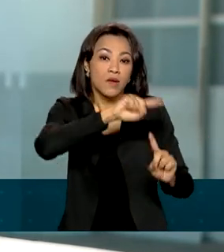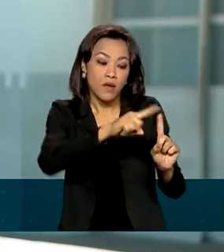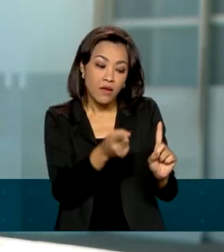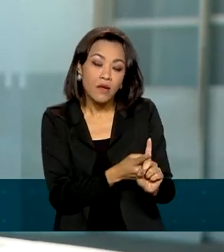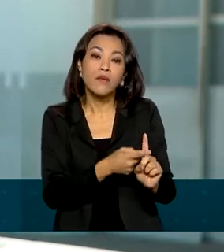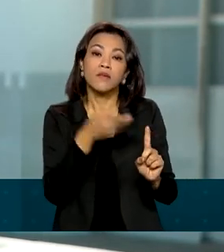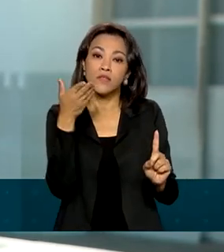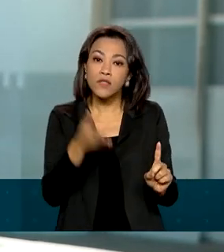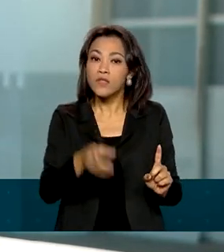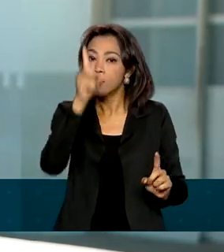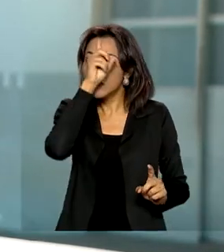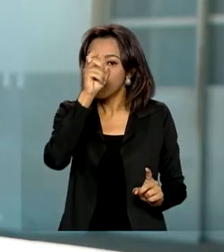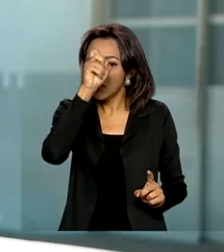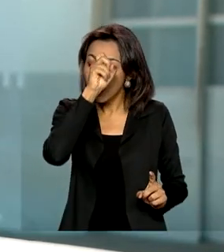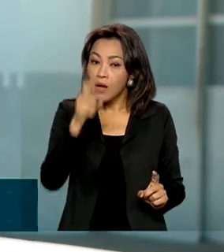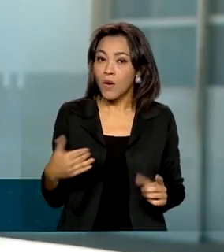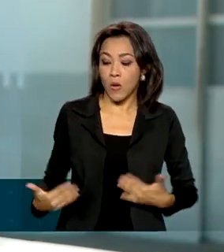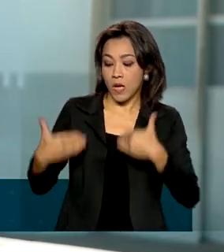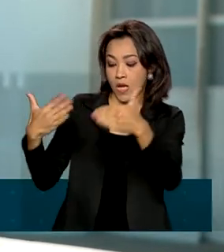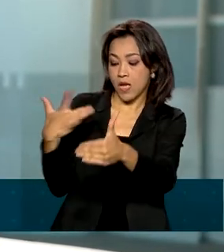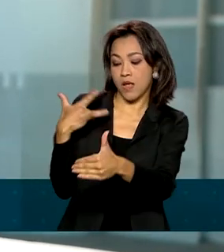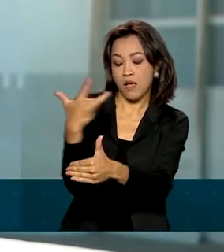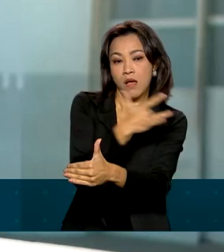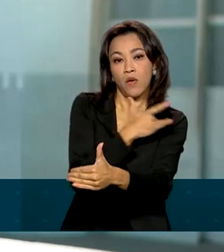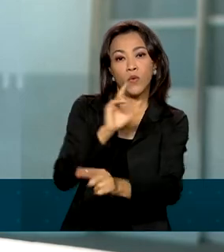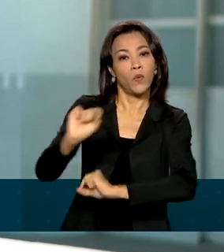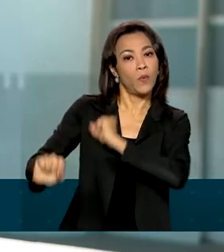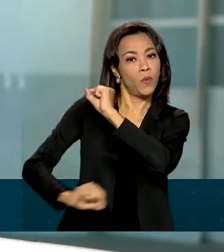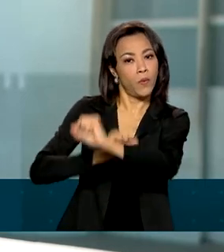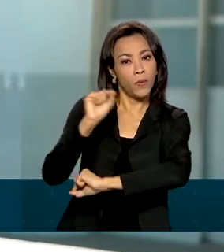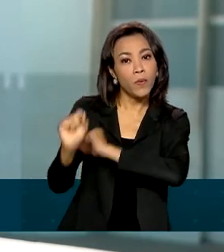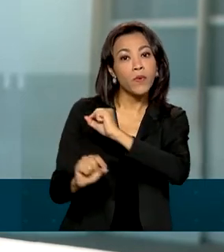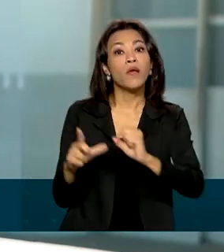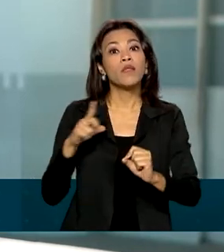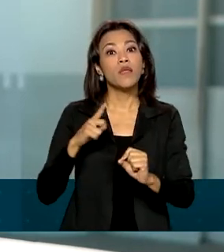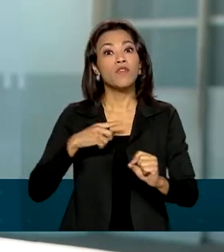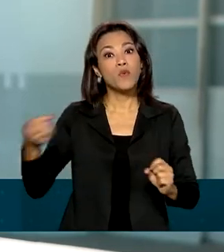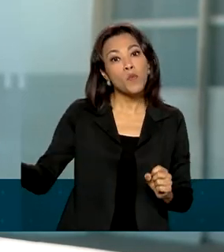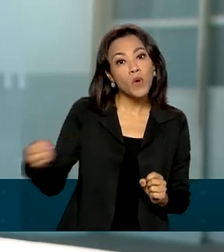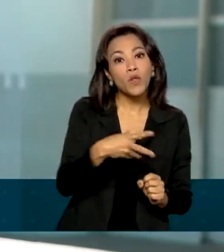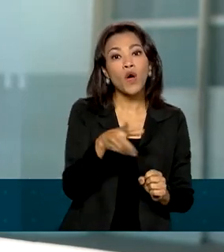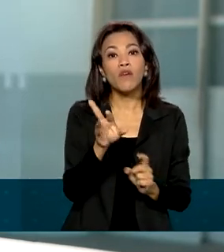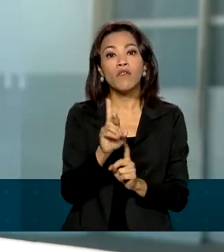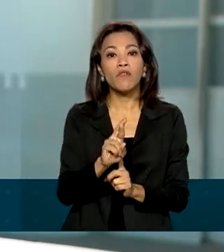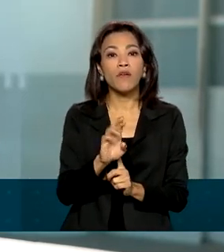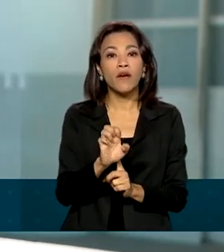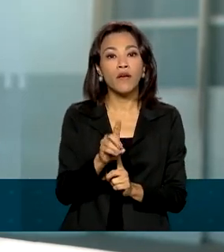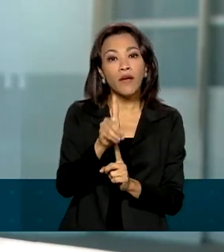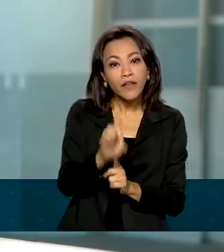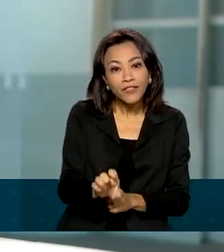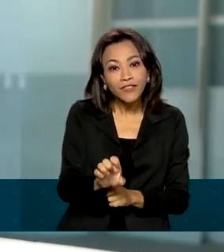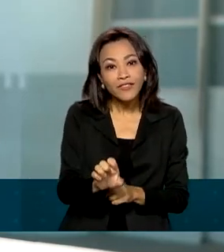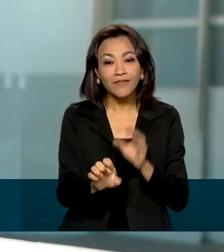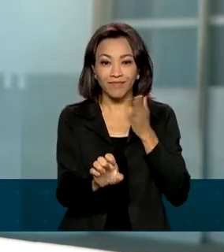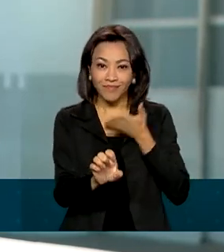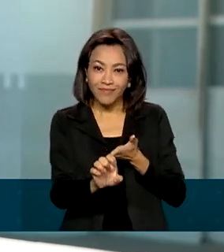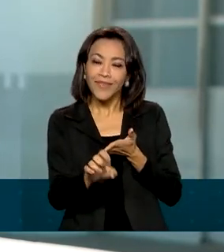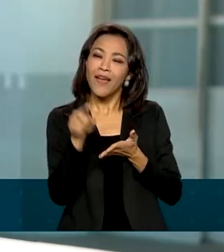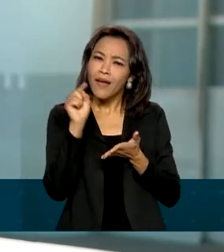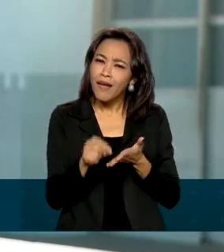rede pública, o Ministério da Saúde instituiu a nova rede de atenção materno-infantil, RAMI,